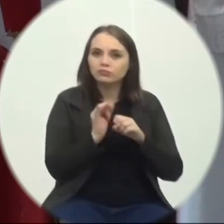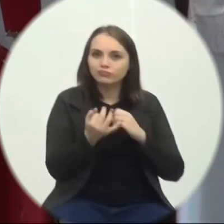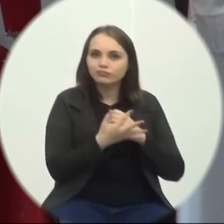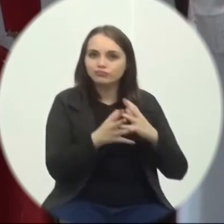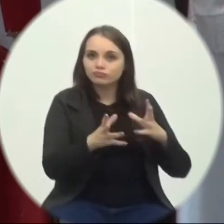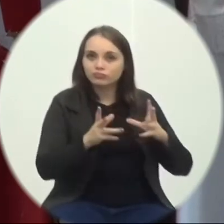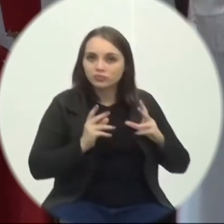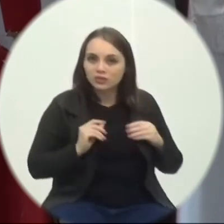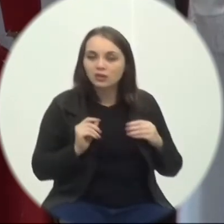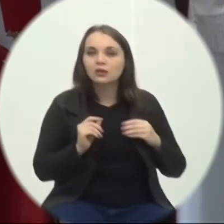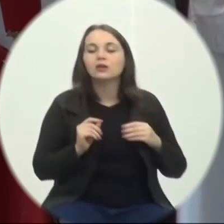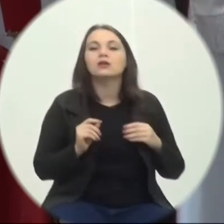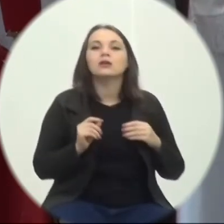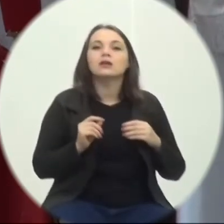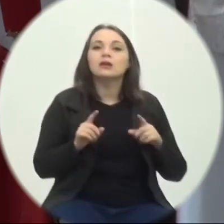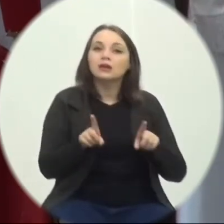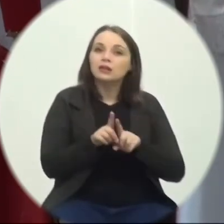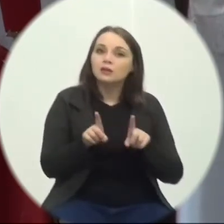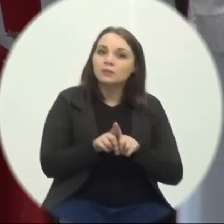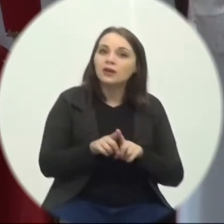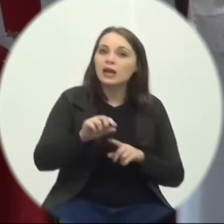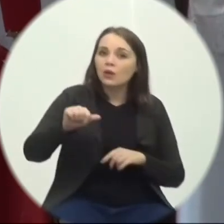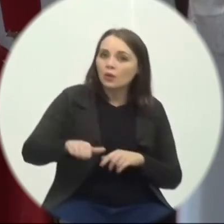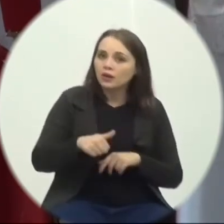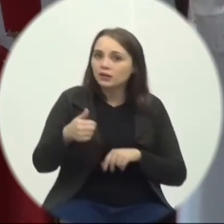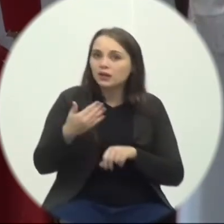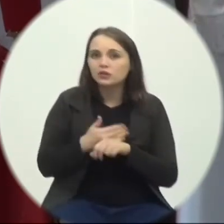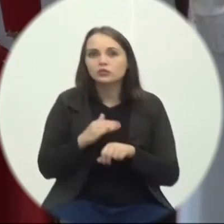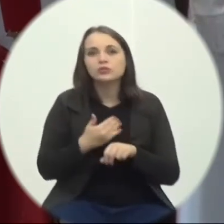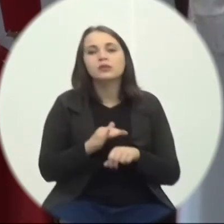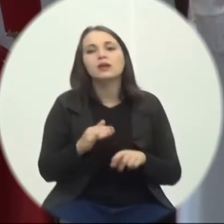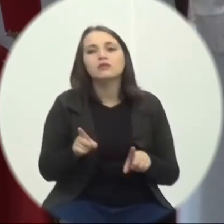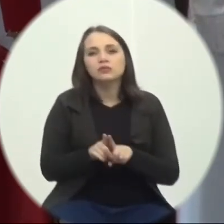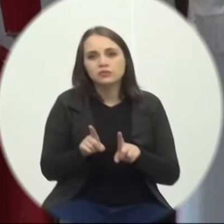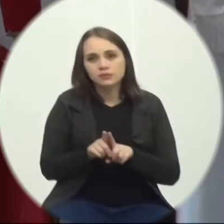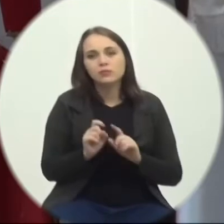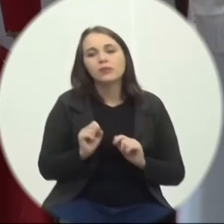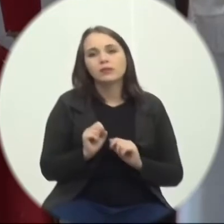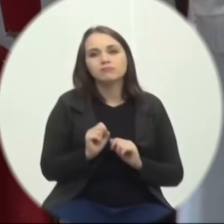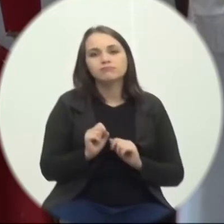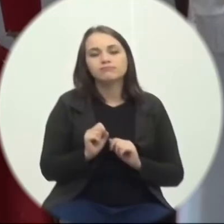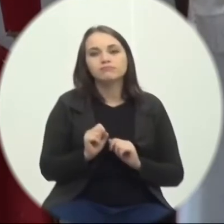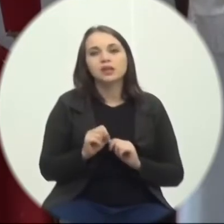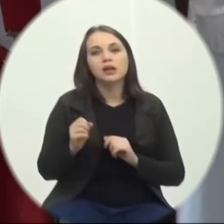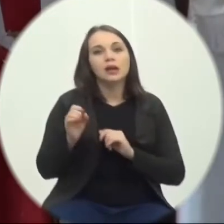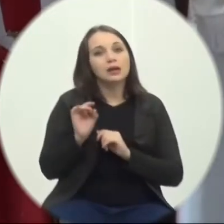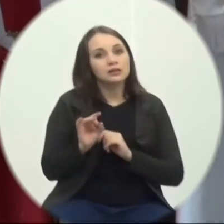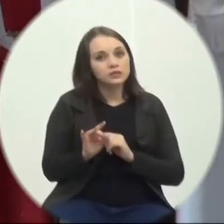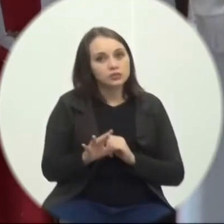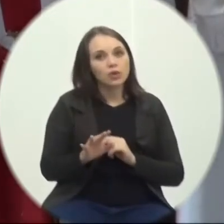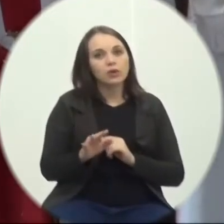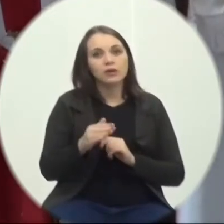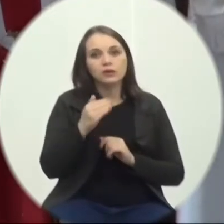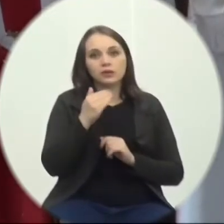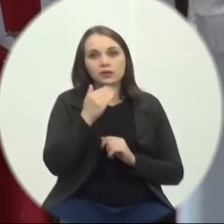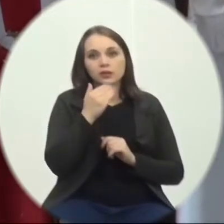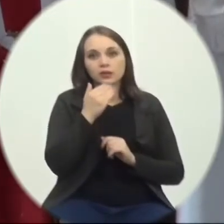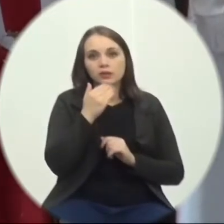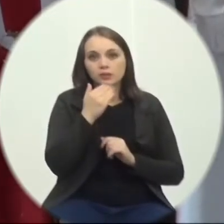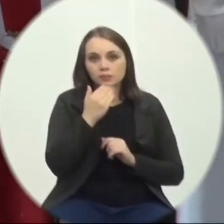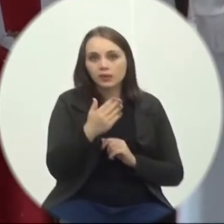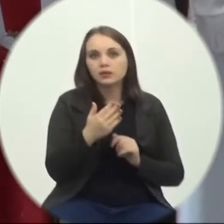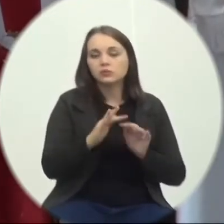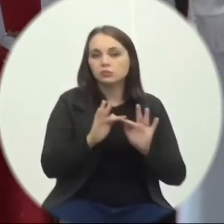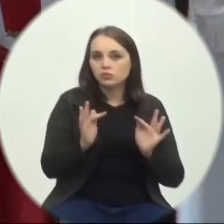contaminam Inclusive Sobre a qualidade Desses testes Que vem sendo trazido Também aqui Para a nossa cidade Era isso Senhor presidente E requer aqui Com muita